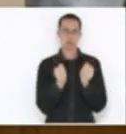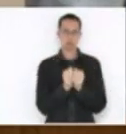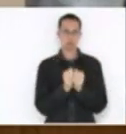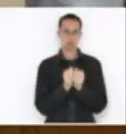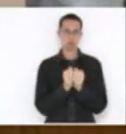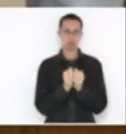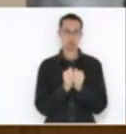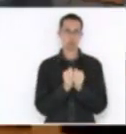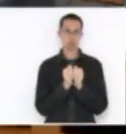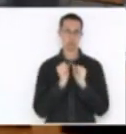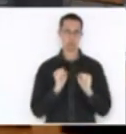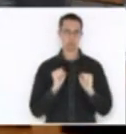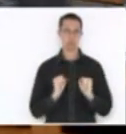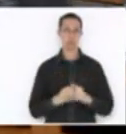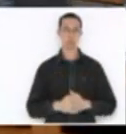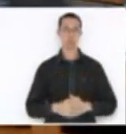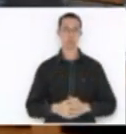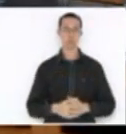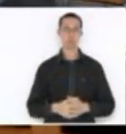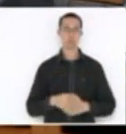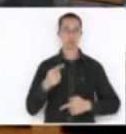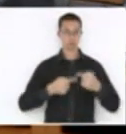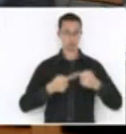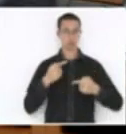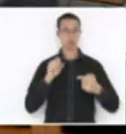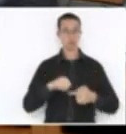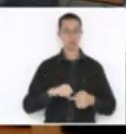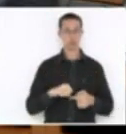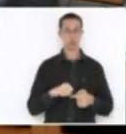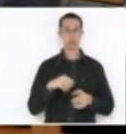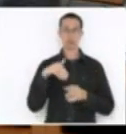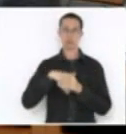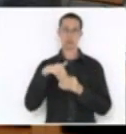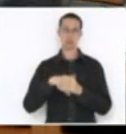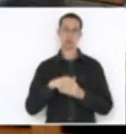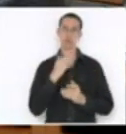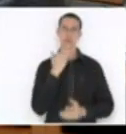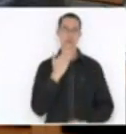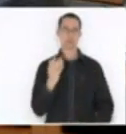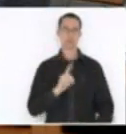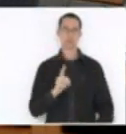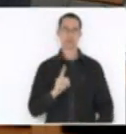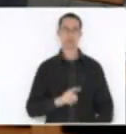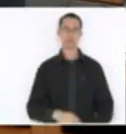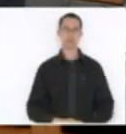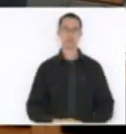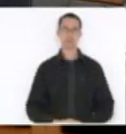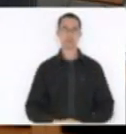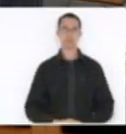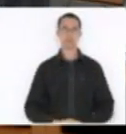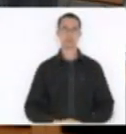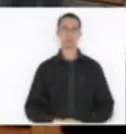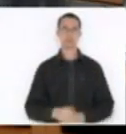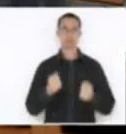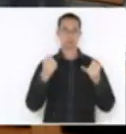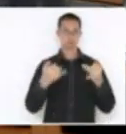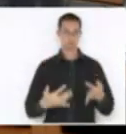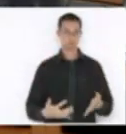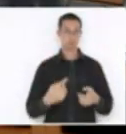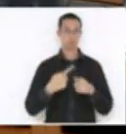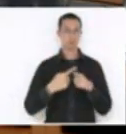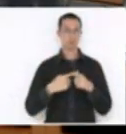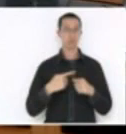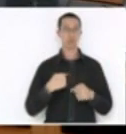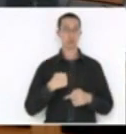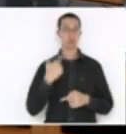proposições. Presidente, debater e tudo bem, deliberar eu peço que não. E vou explicar porquê, eu consegui 29 assinaturas na